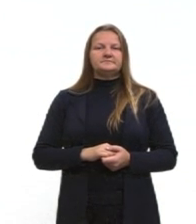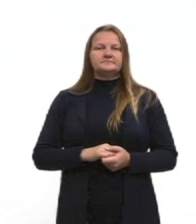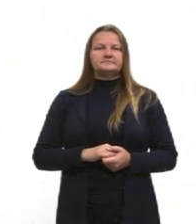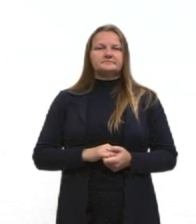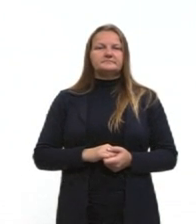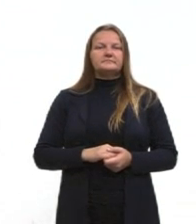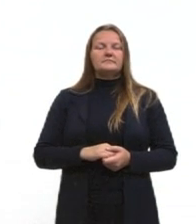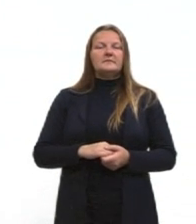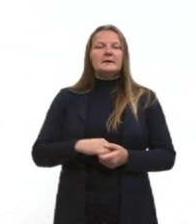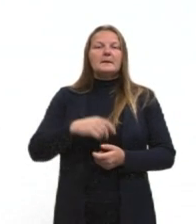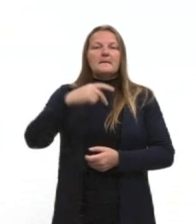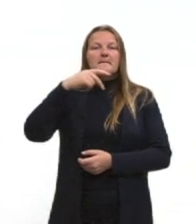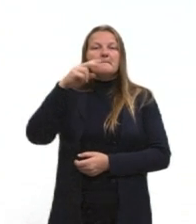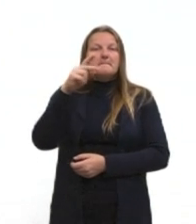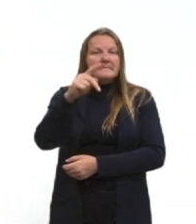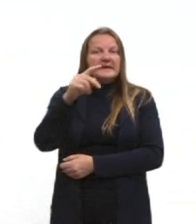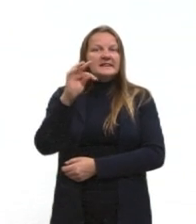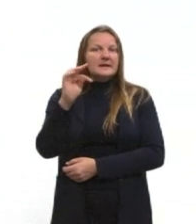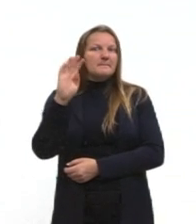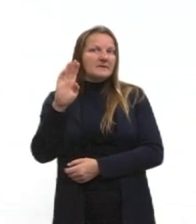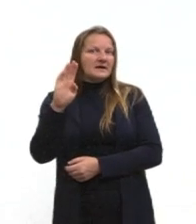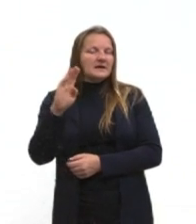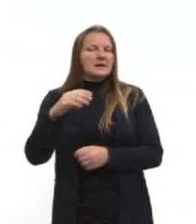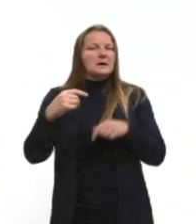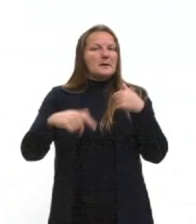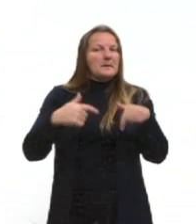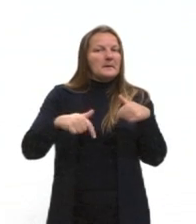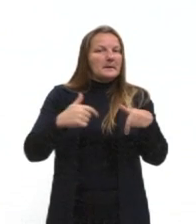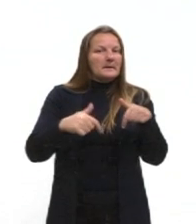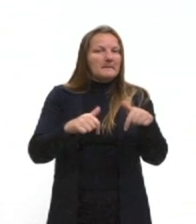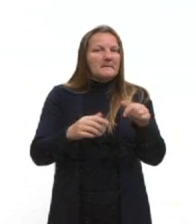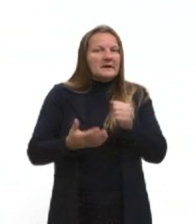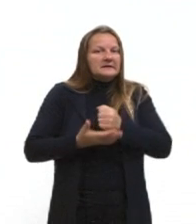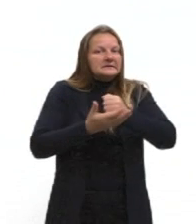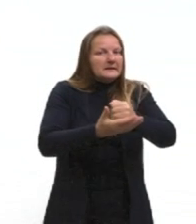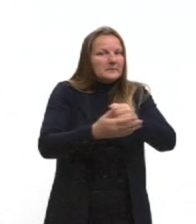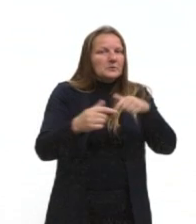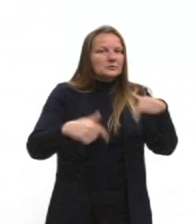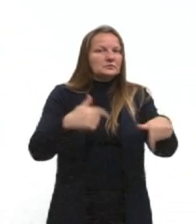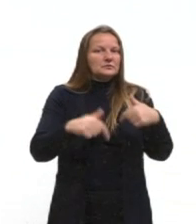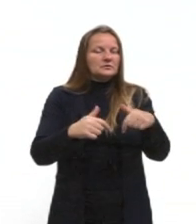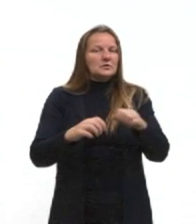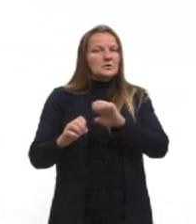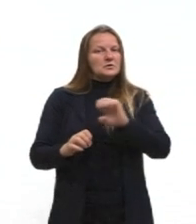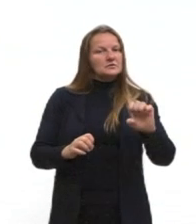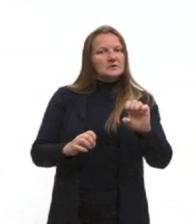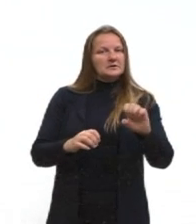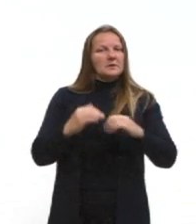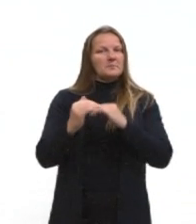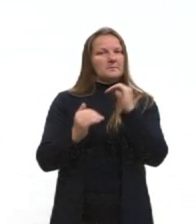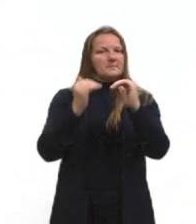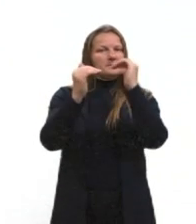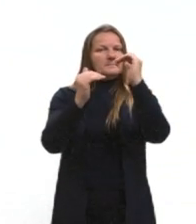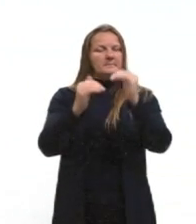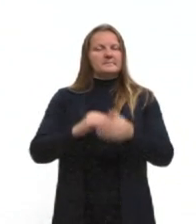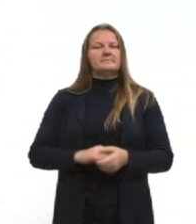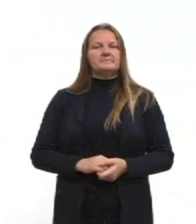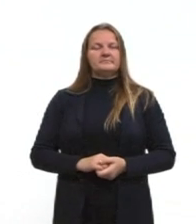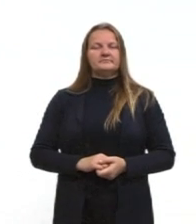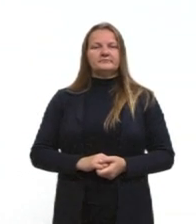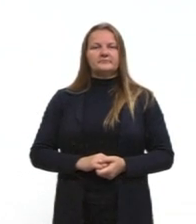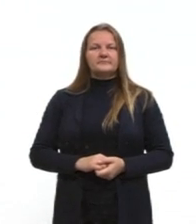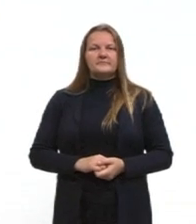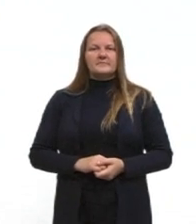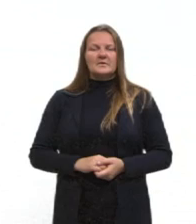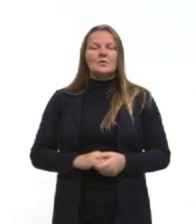UDN era mais conservadora, mais de direita, e o PTB, na época, era mais identificado com uma esquerda progressista. Os